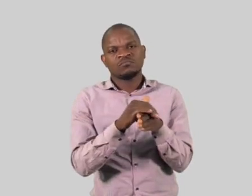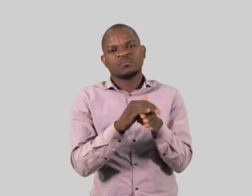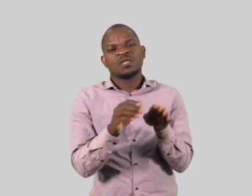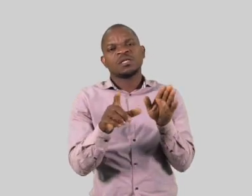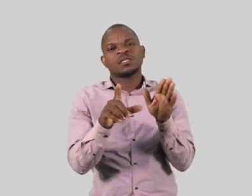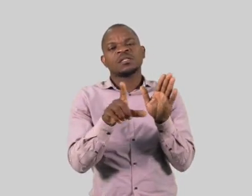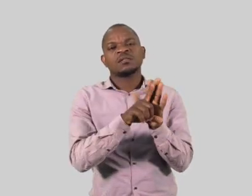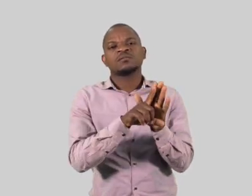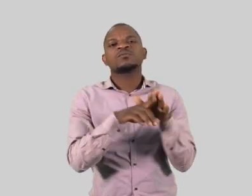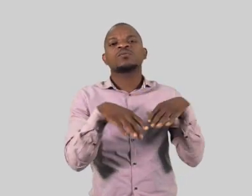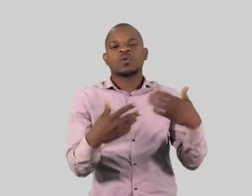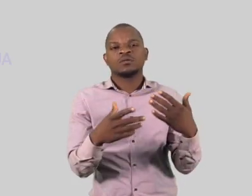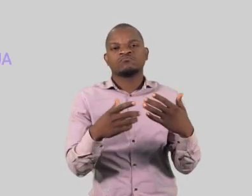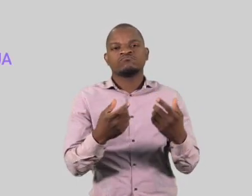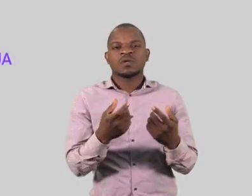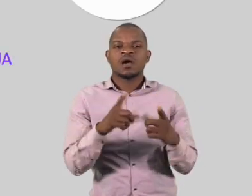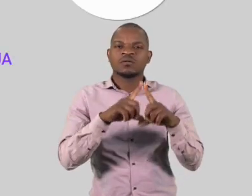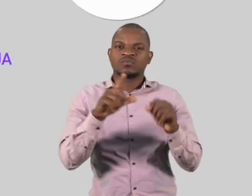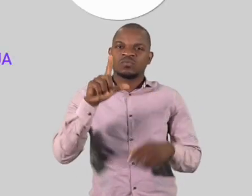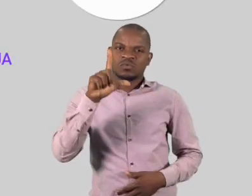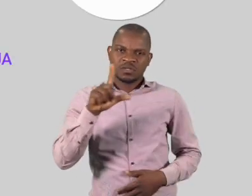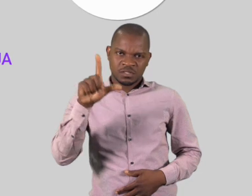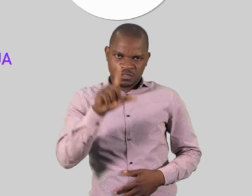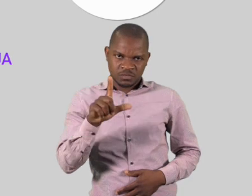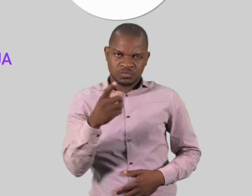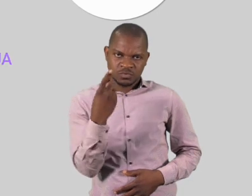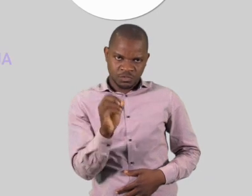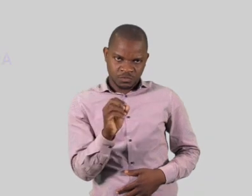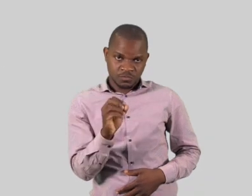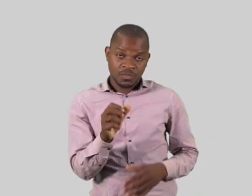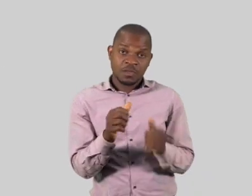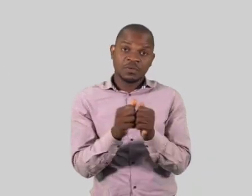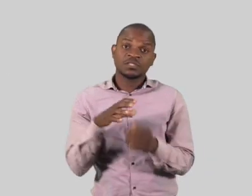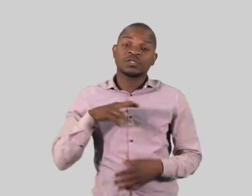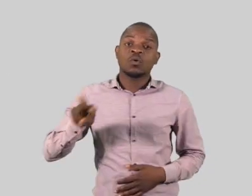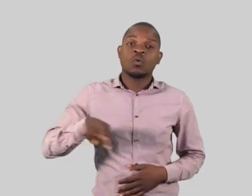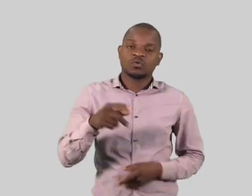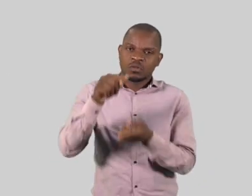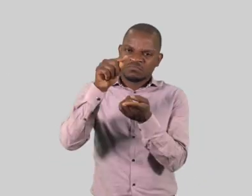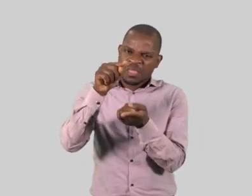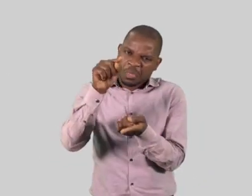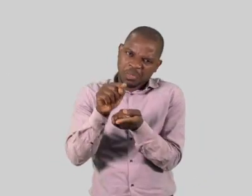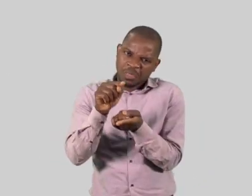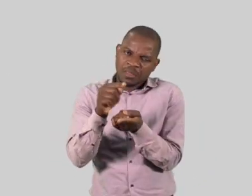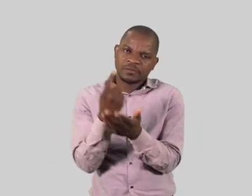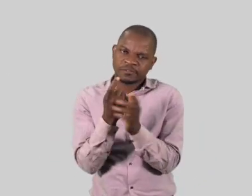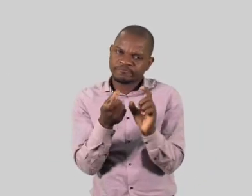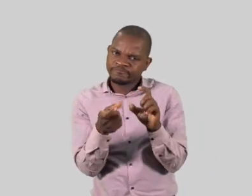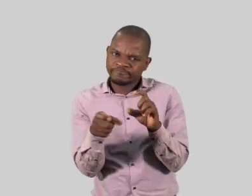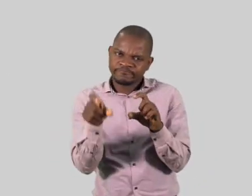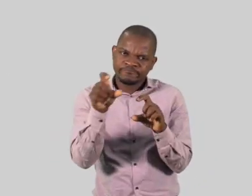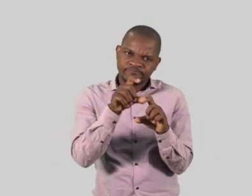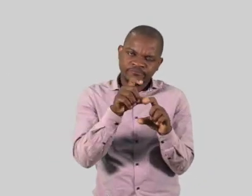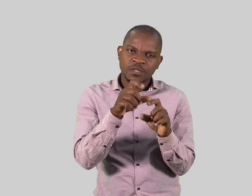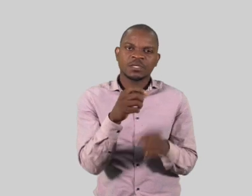hipoclorito, utilizar 10 litros de água. Enquanto que para as garrafas com 5% de concentração de